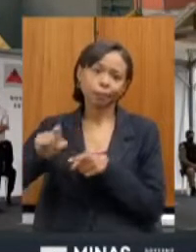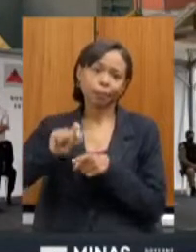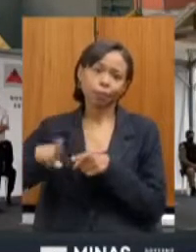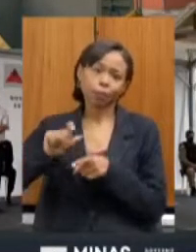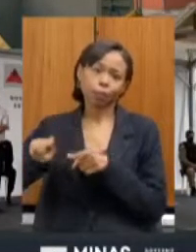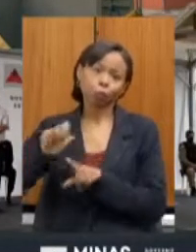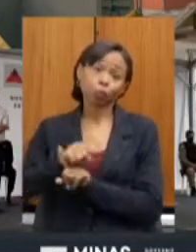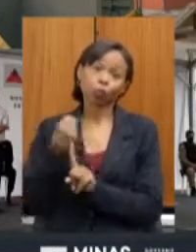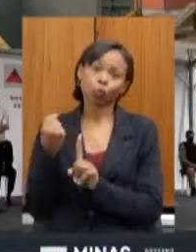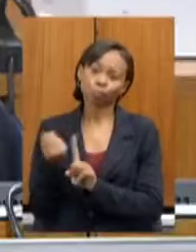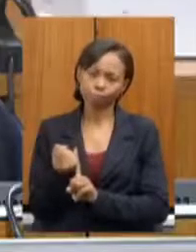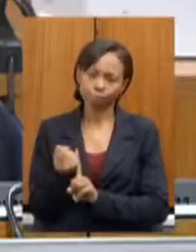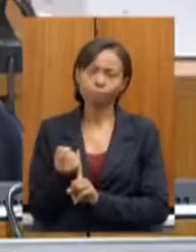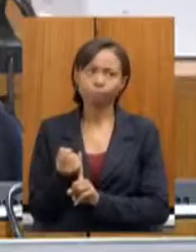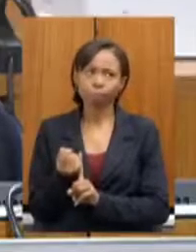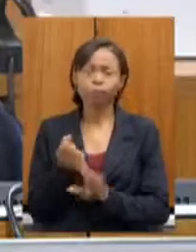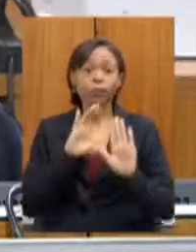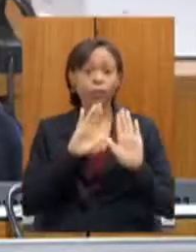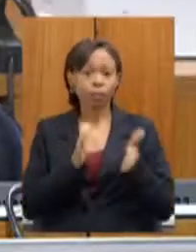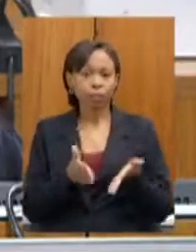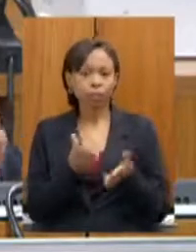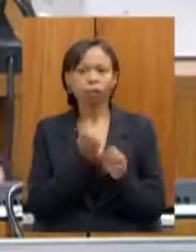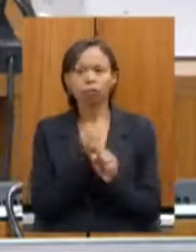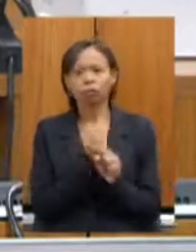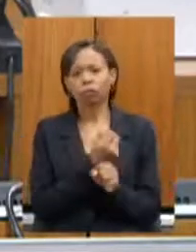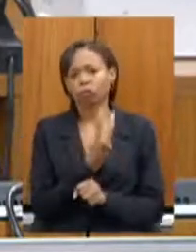Já foi possível em dois anos entregar